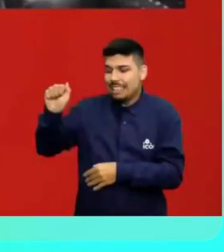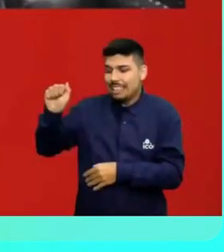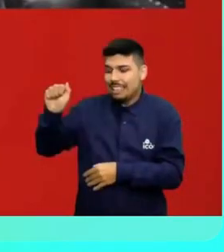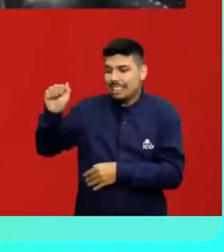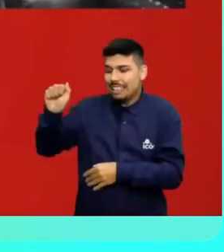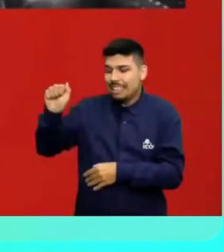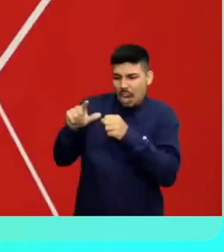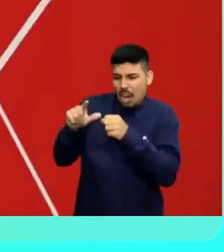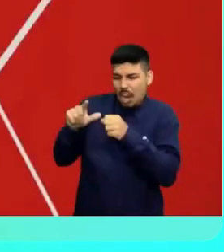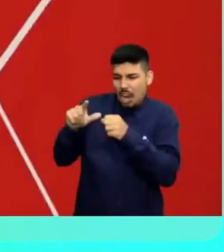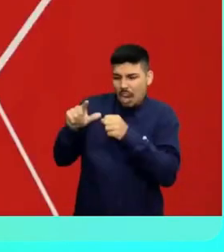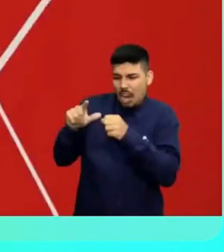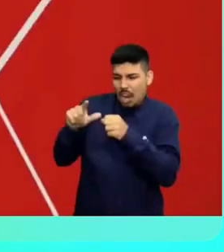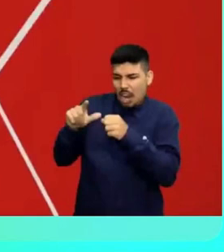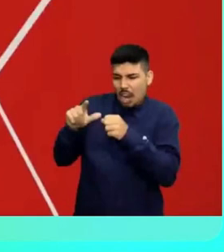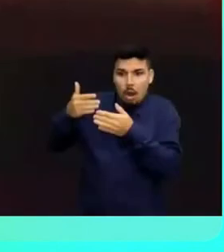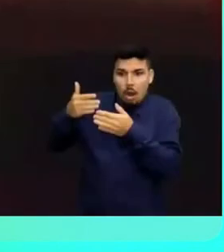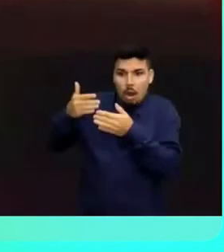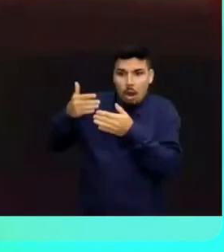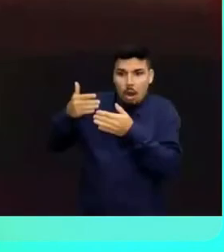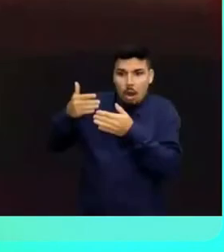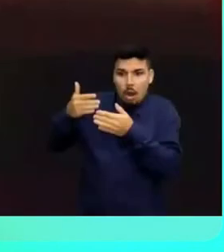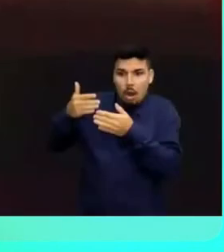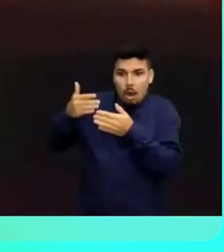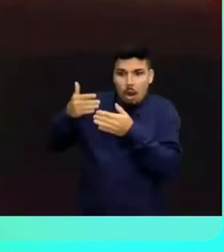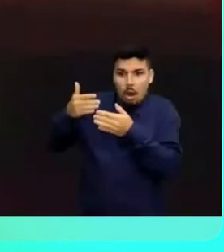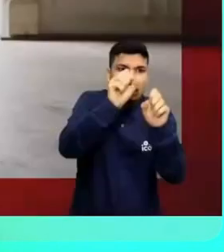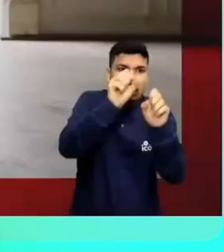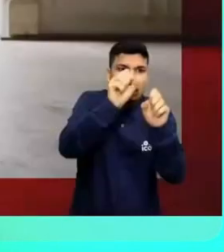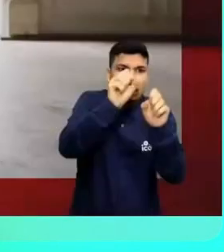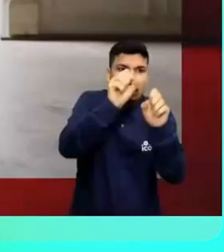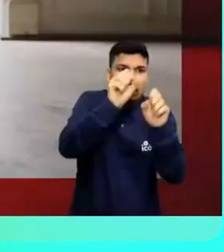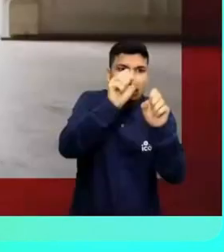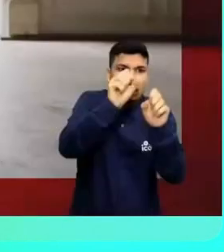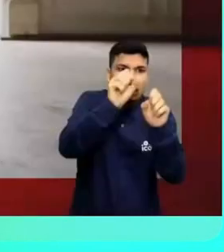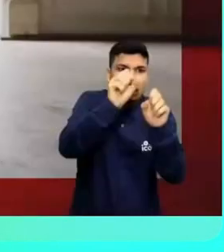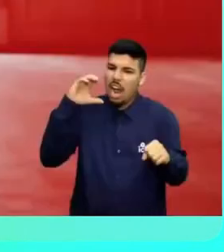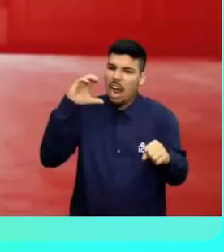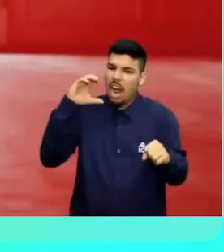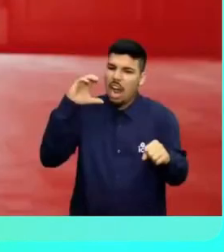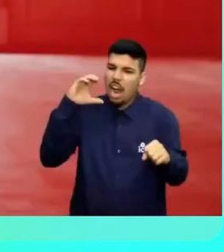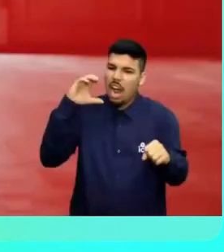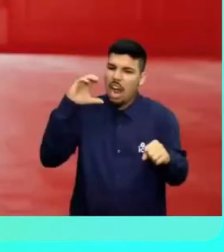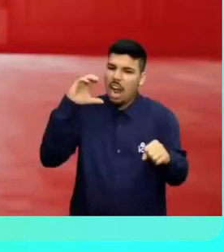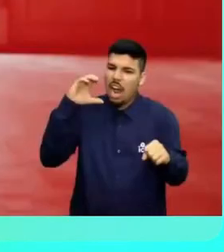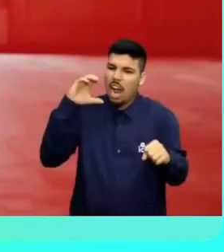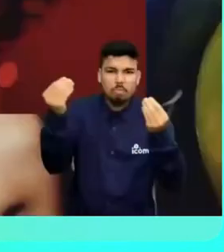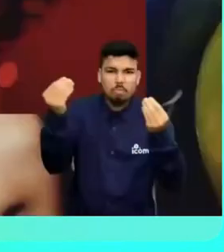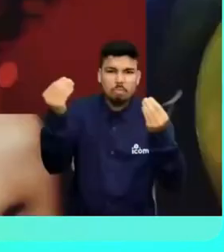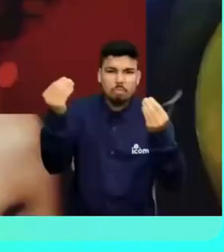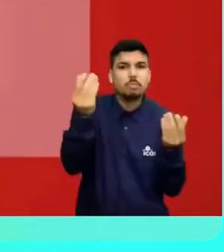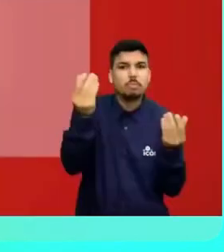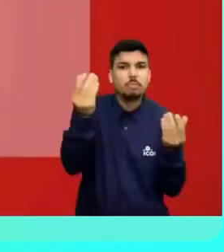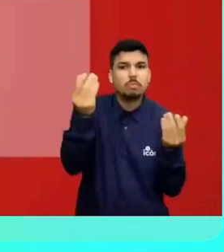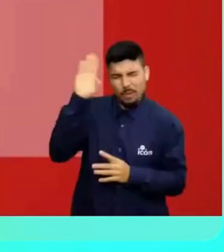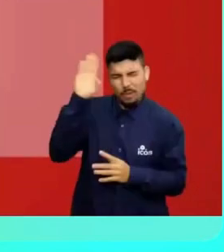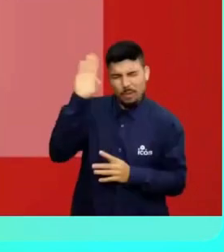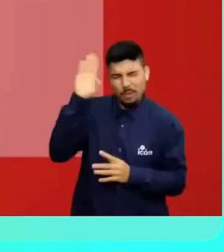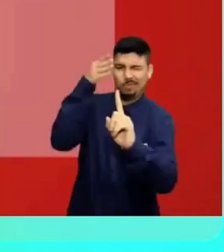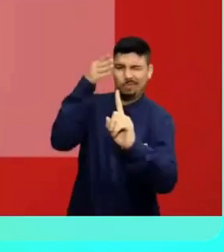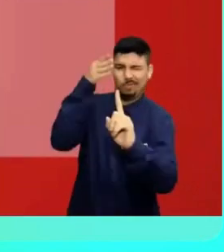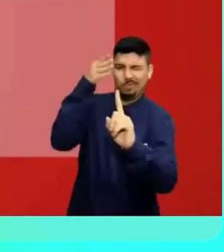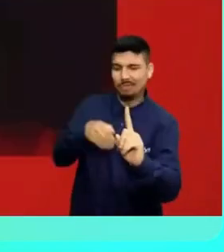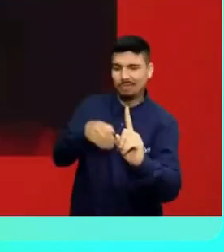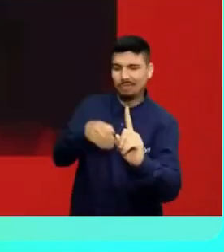tecnológica com infinitas possibilidades, que acelera o crescimento, nos torna mais ágeis e tem as pessoas no centro de